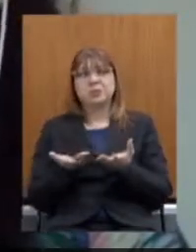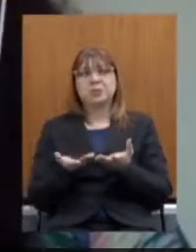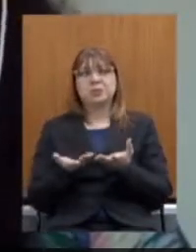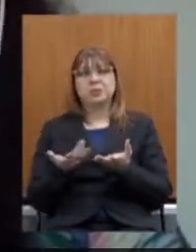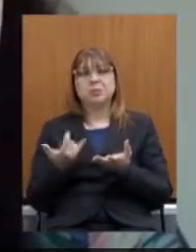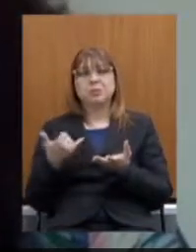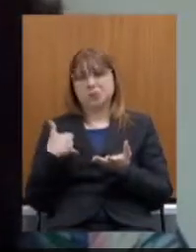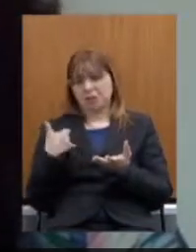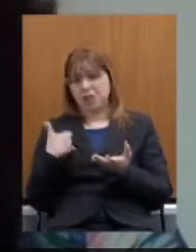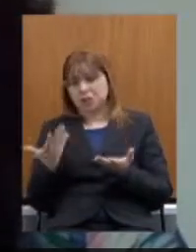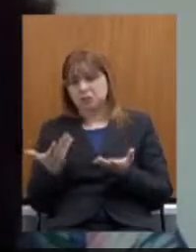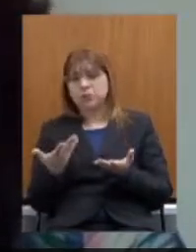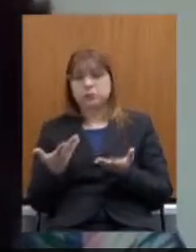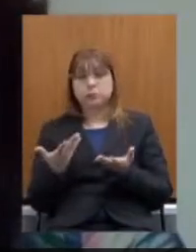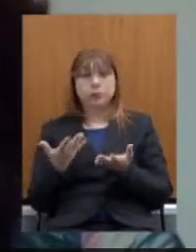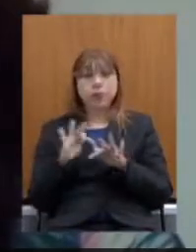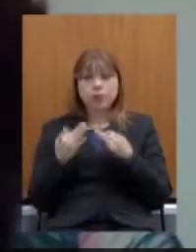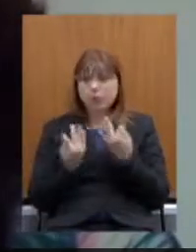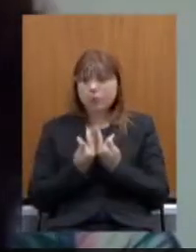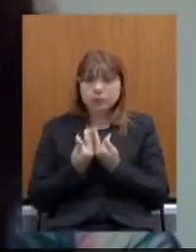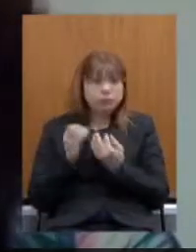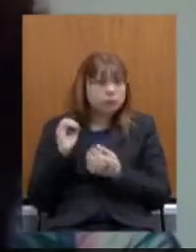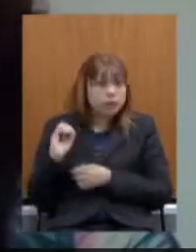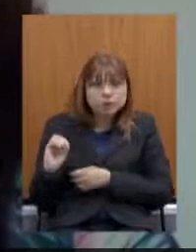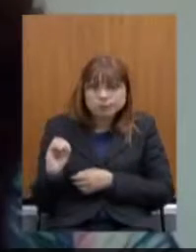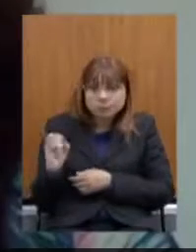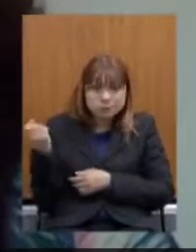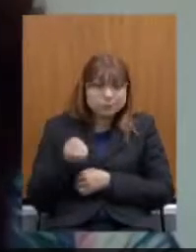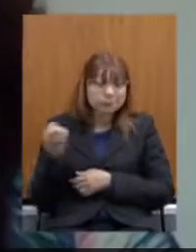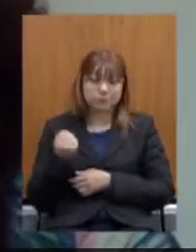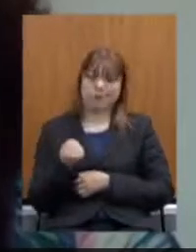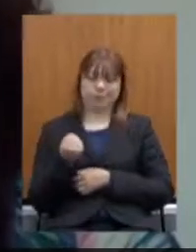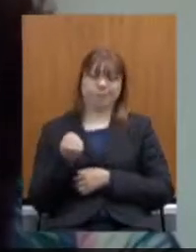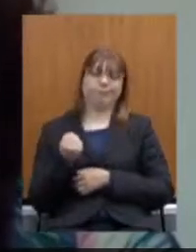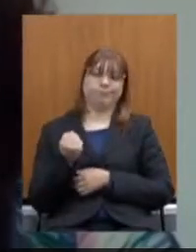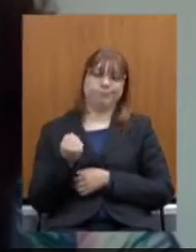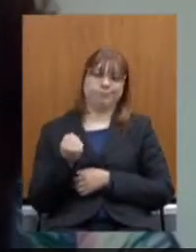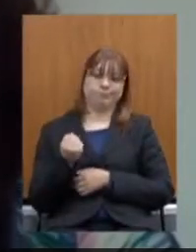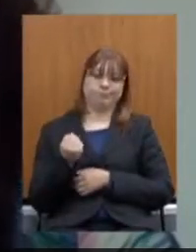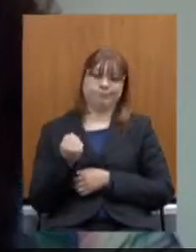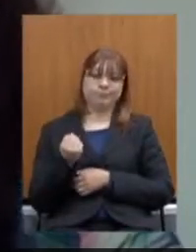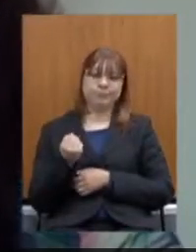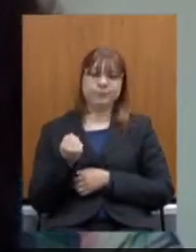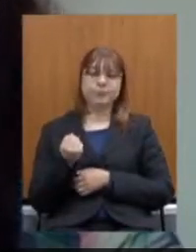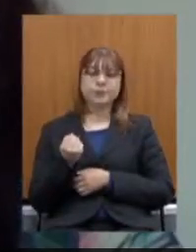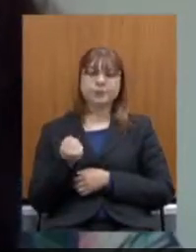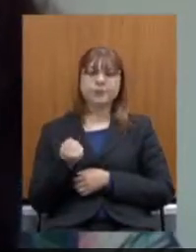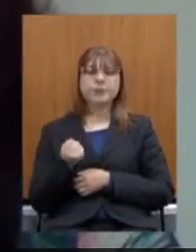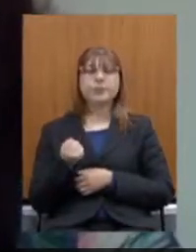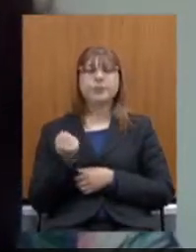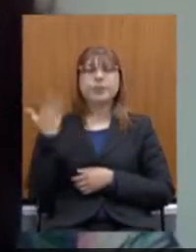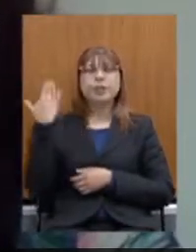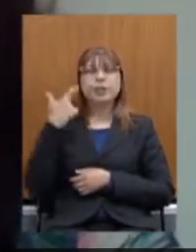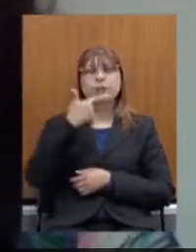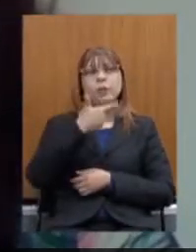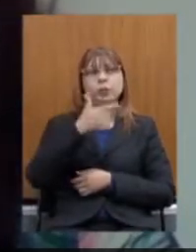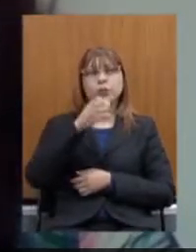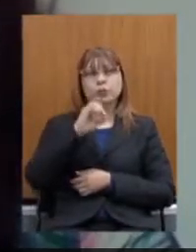a família pode ficar sem nada, zero de pensão. Desde 2003,